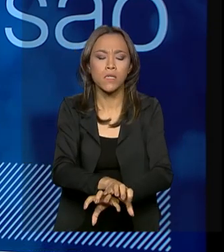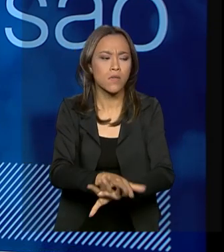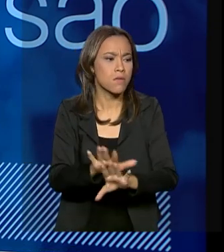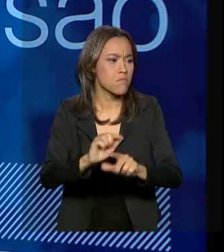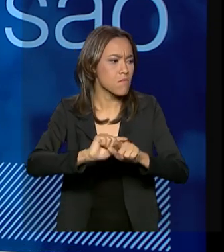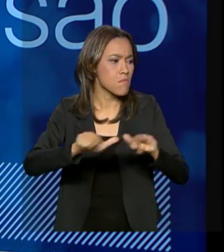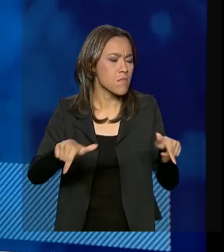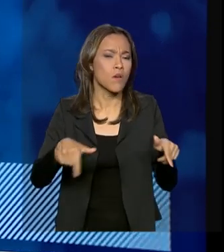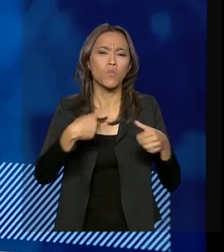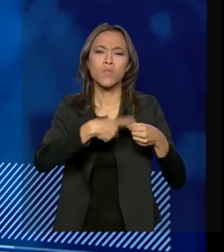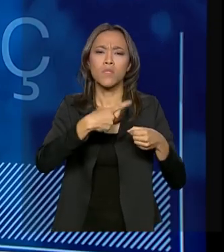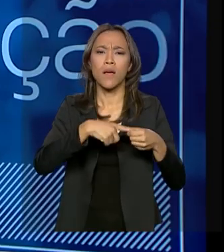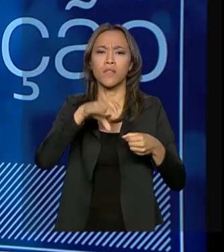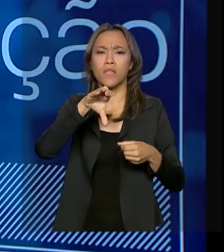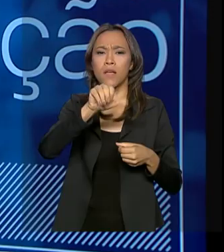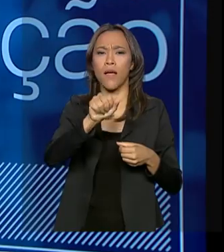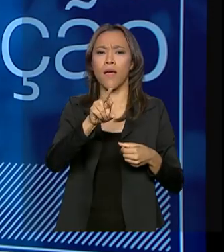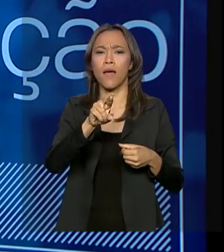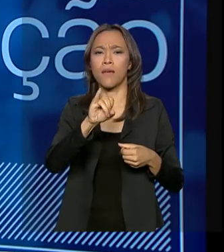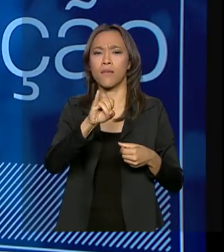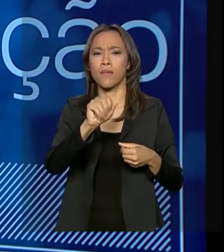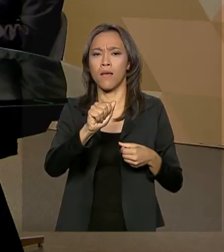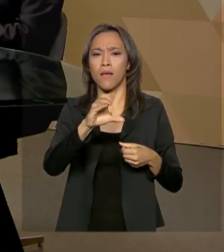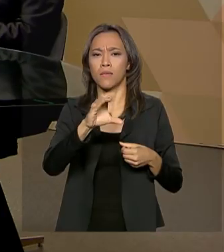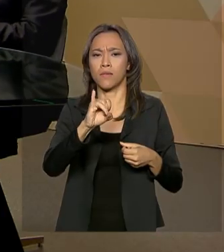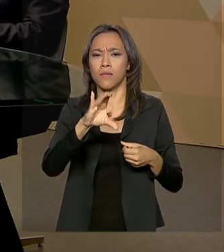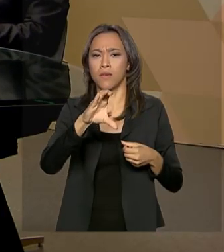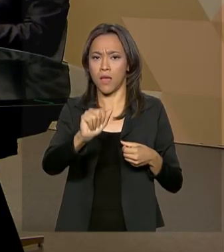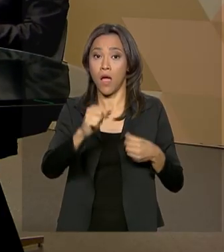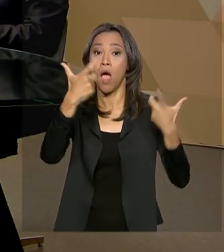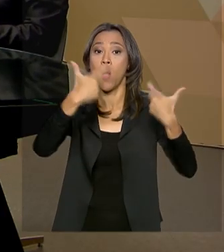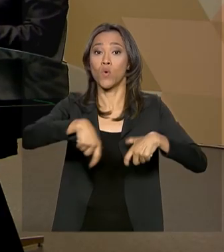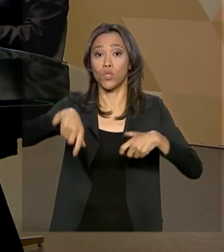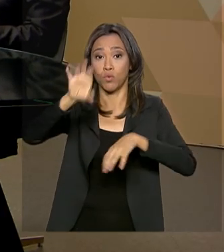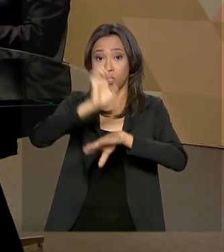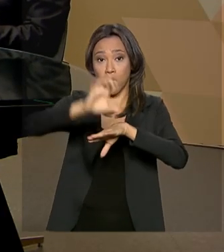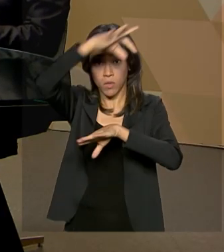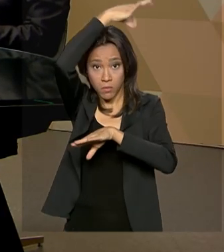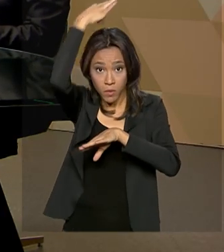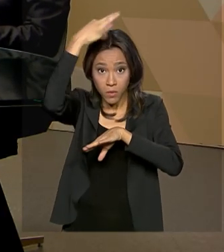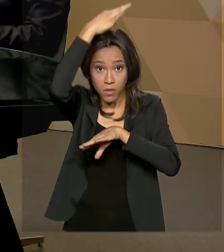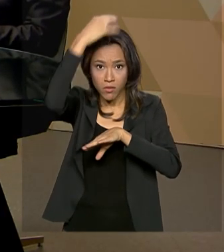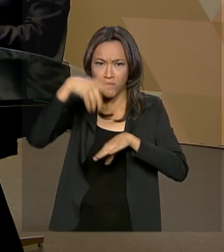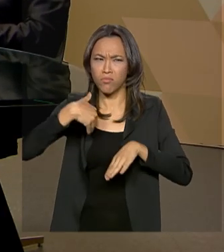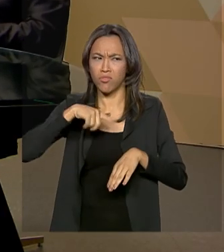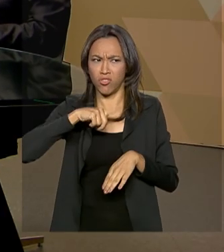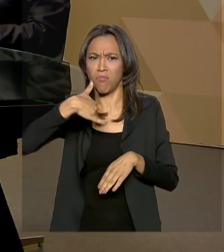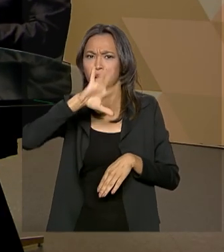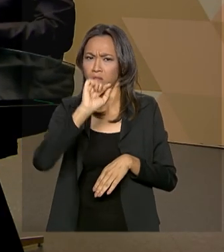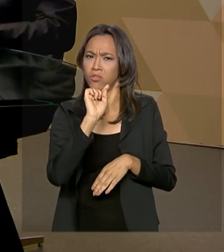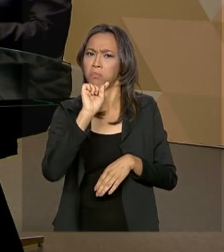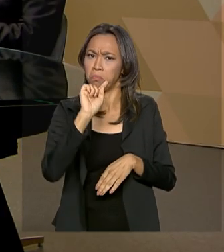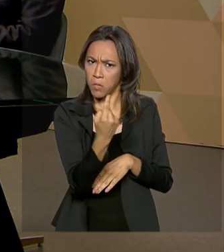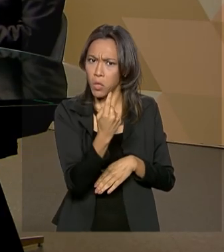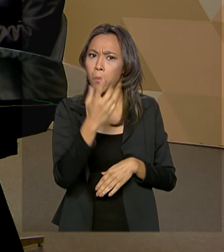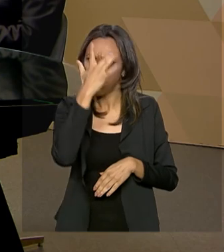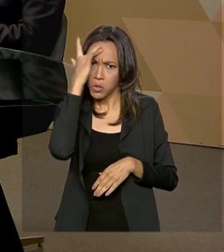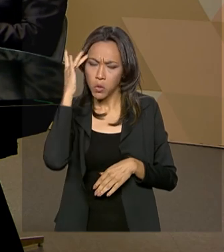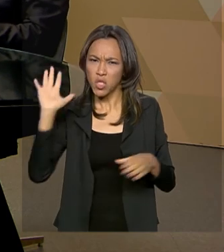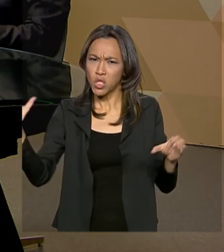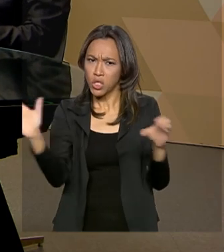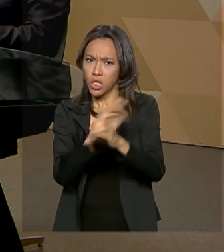Cariacica, no Espírito Santo, eu lembro bem, tinha mais de mil pessoas na agência, uma agência muito cheia, com duas